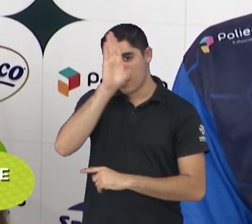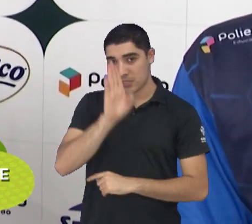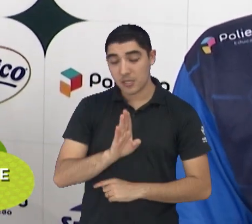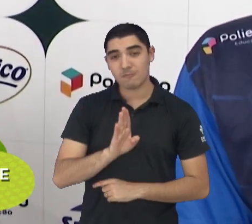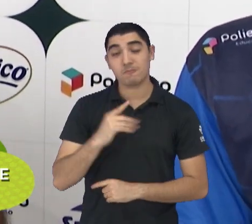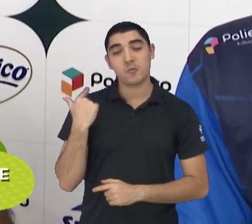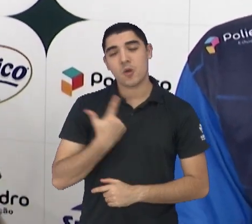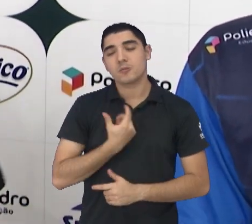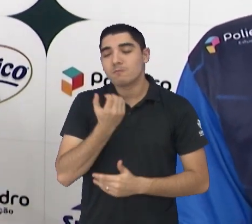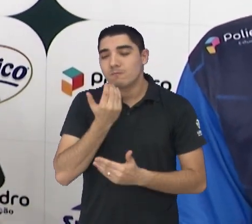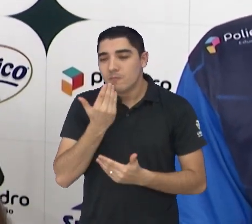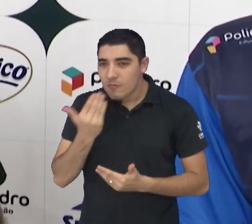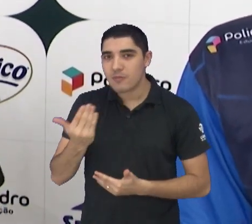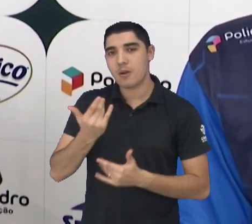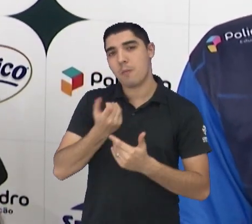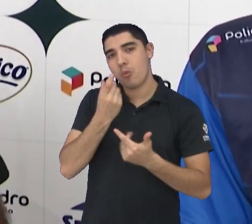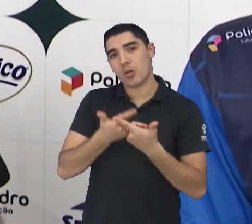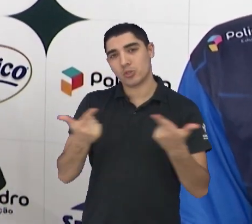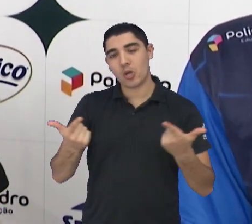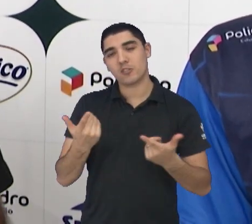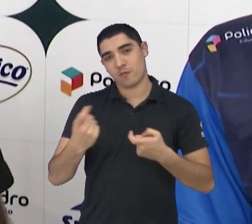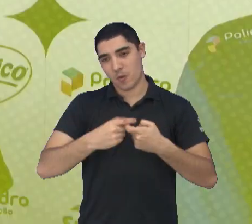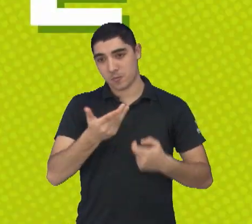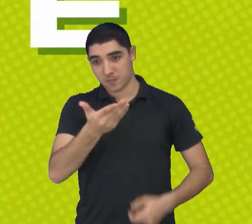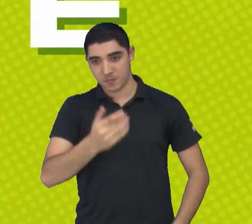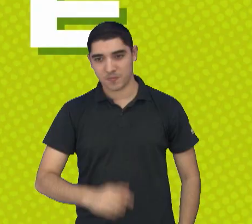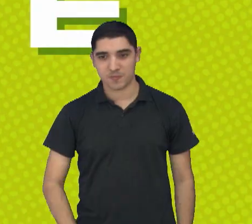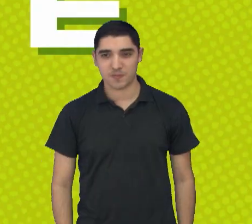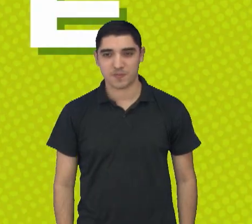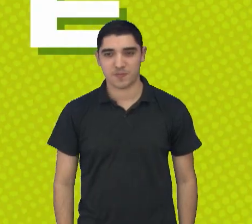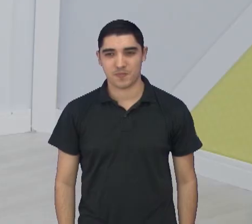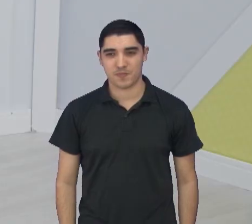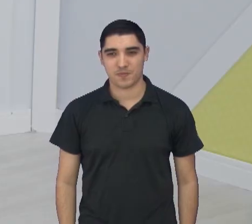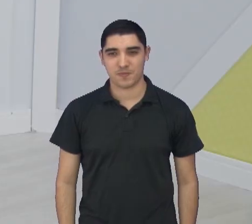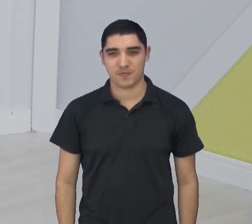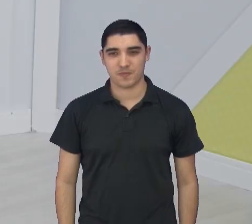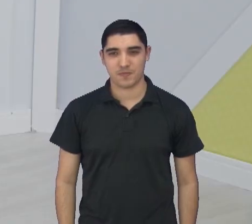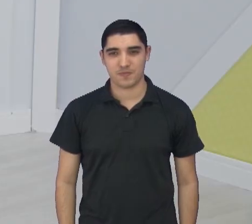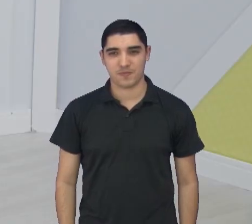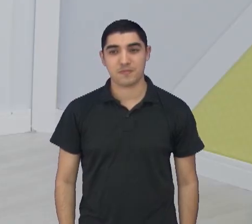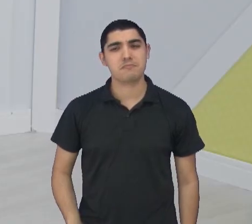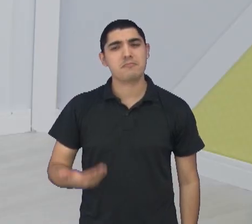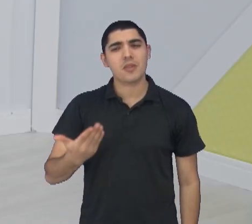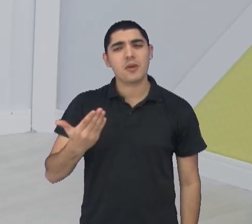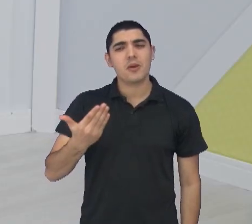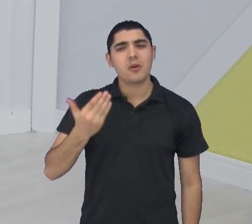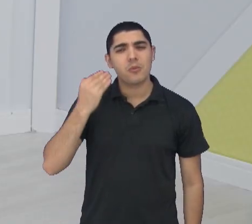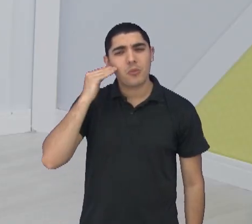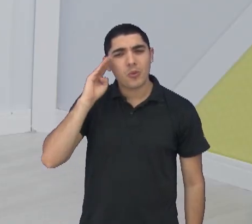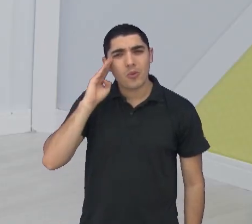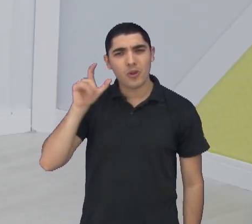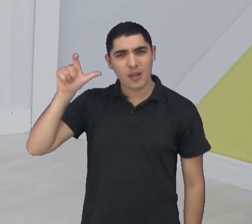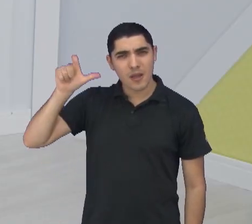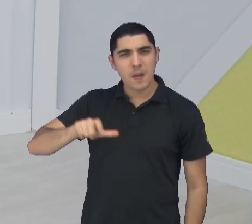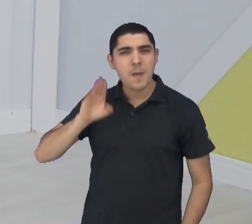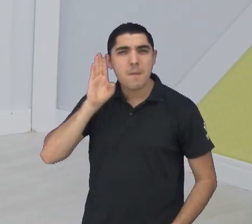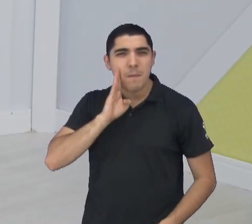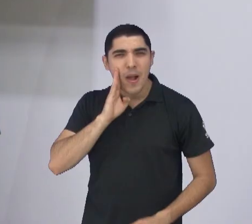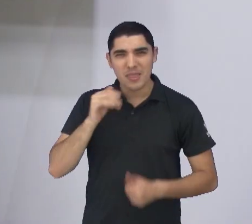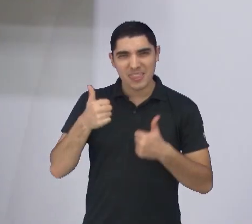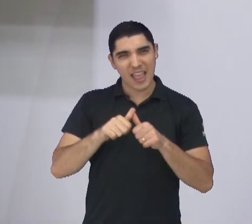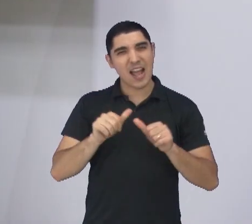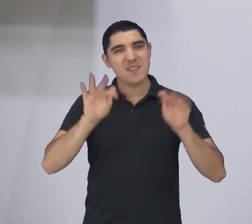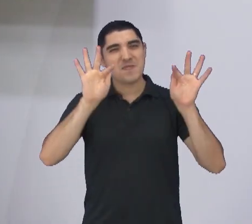toda sorte. Devolvo para você aí no estúdio. Um forte abraço. Ô, Brunão, impressão minha ou o Paulo está mais feliz que o Joãozinho?